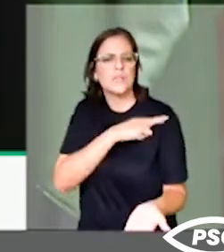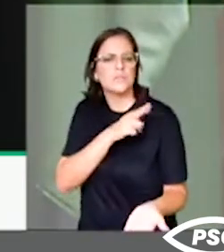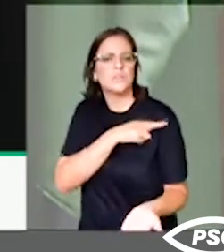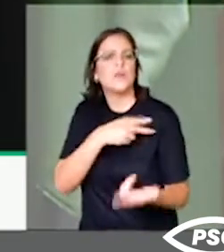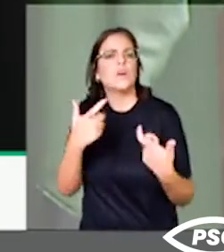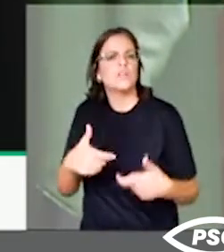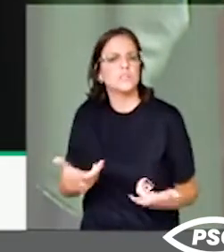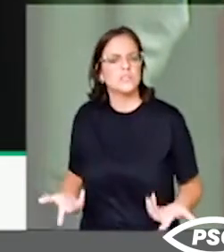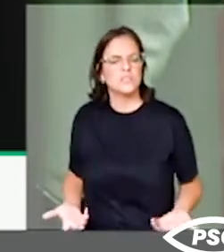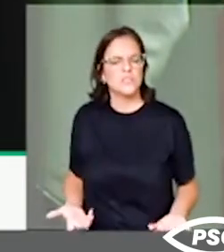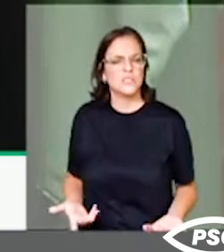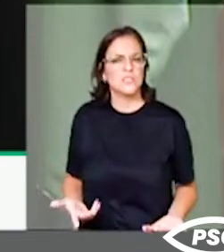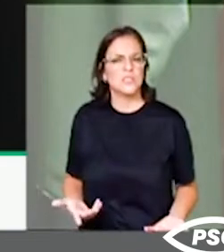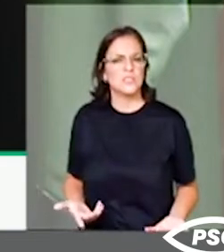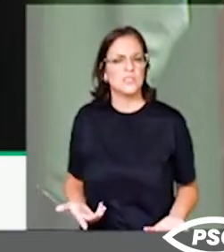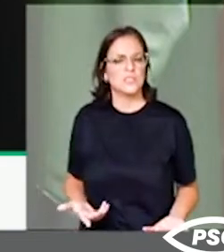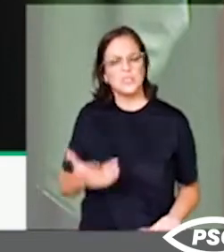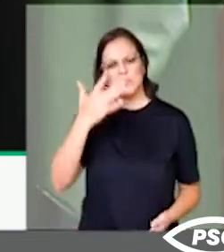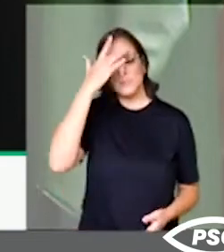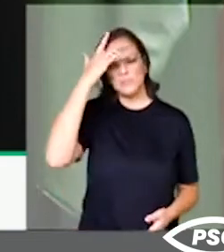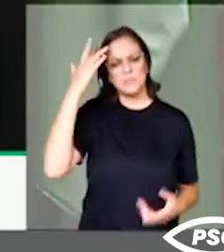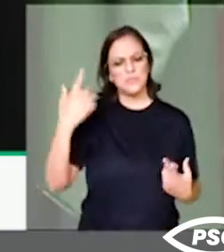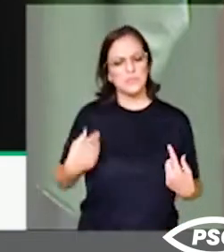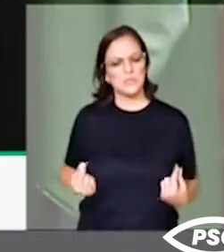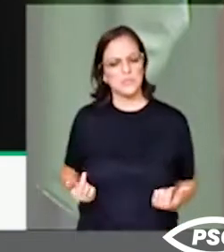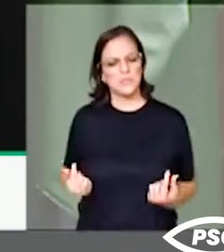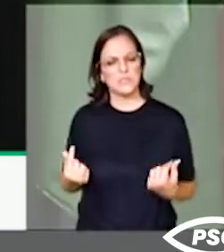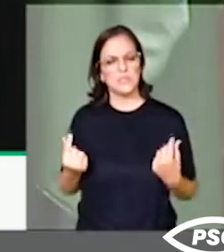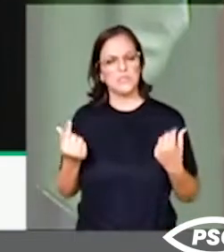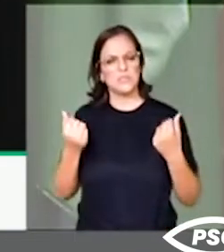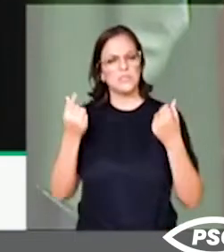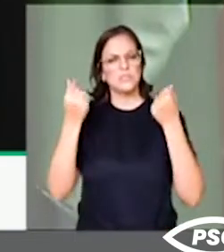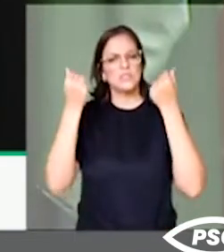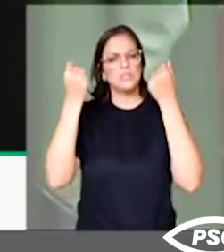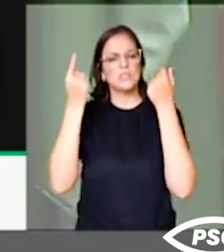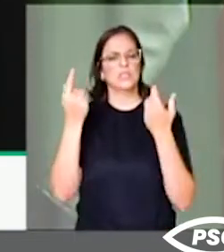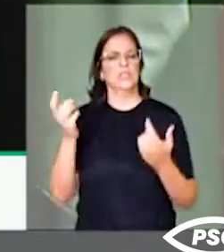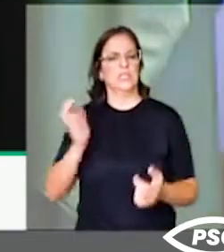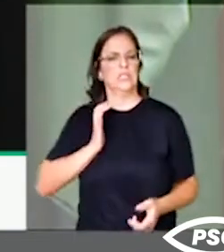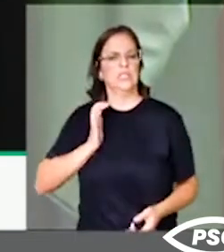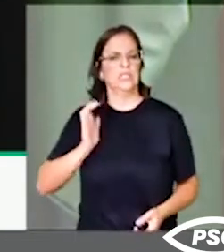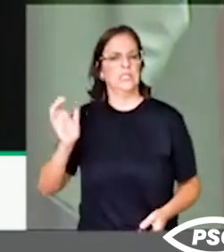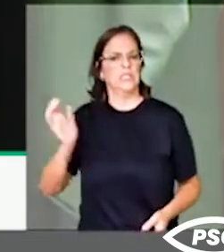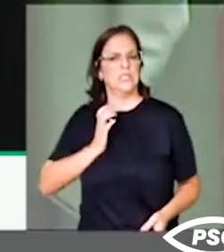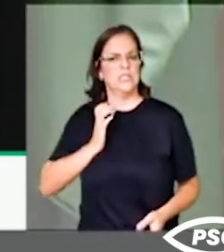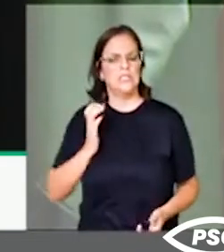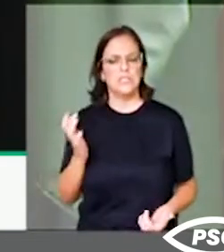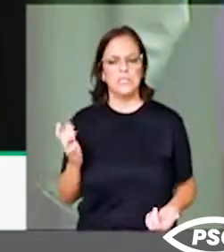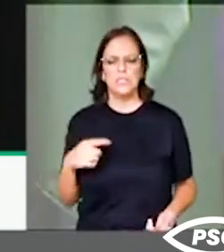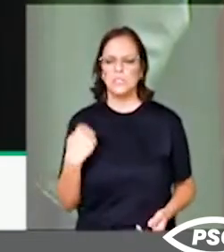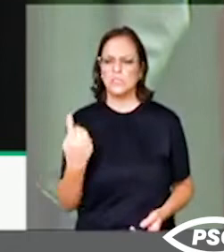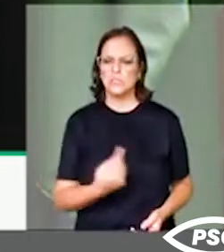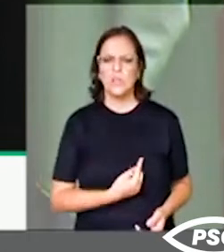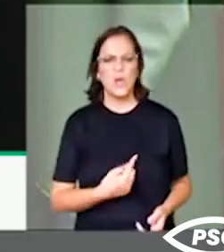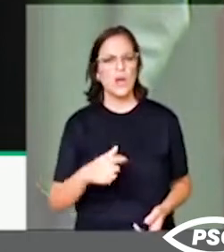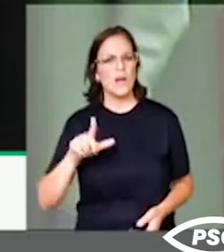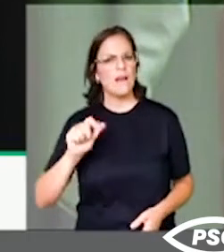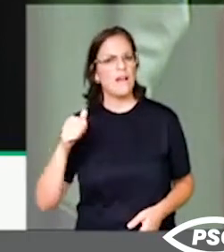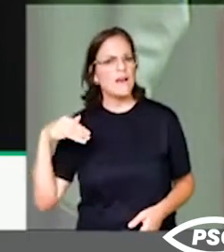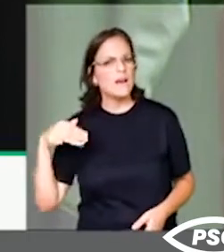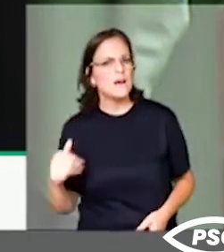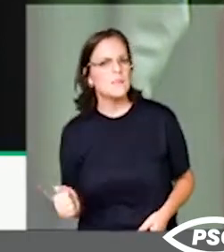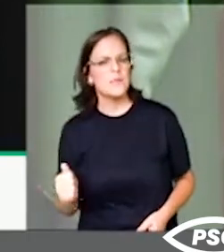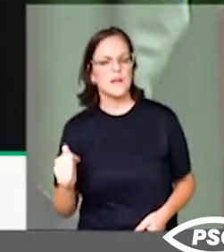acumulando riquezas e mais riquezas. E nós acumulando lamas,